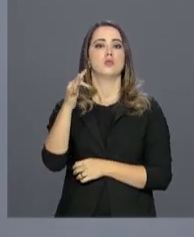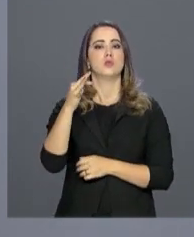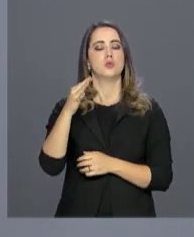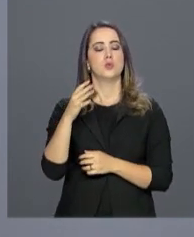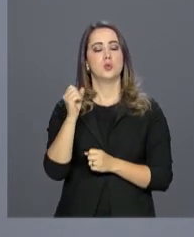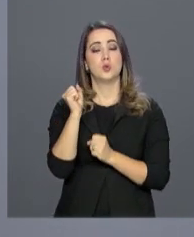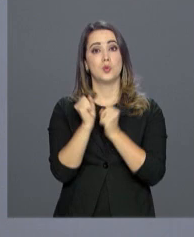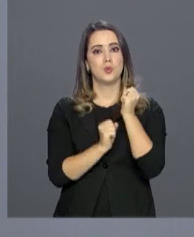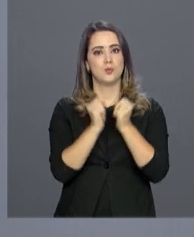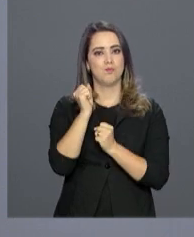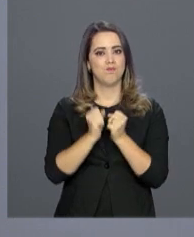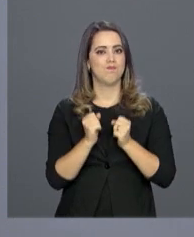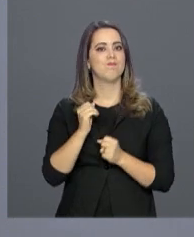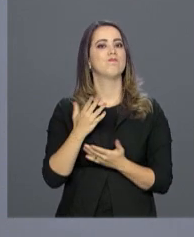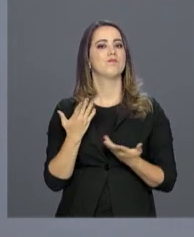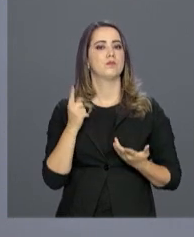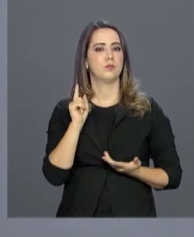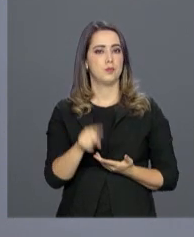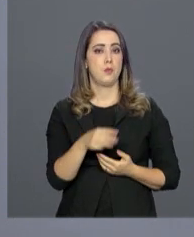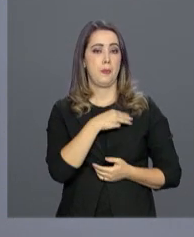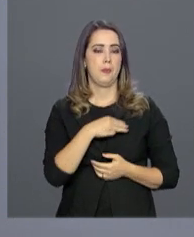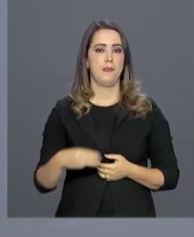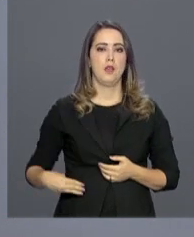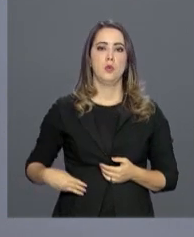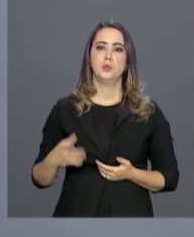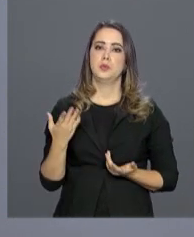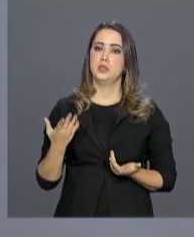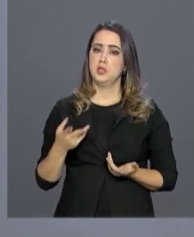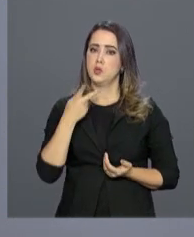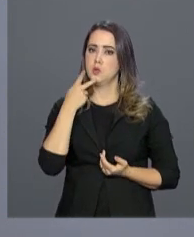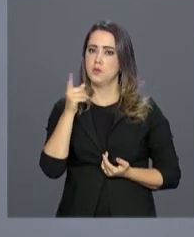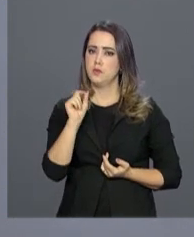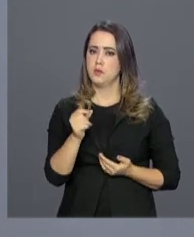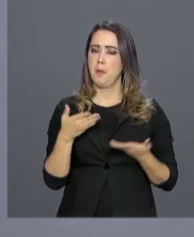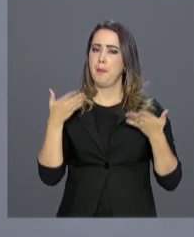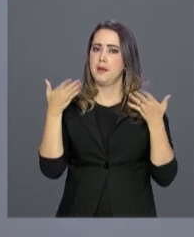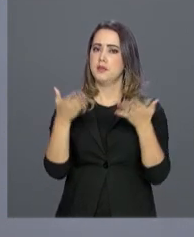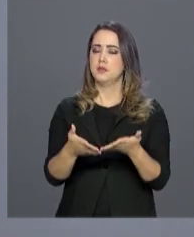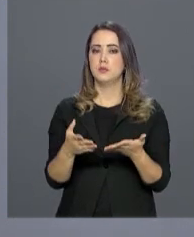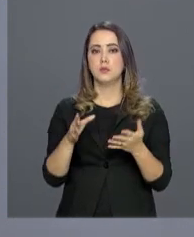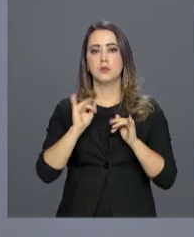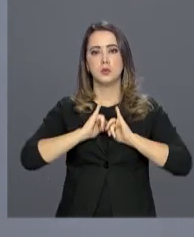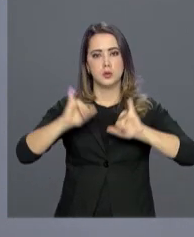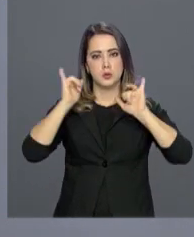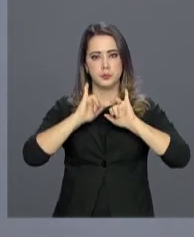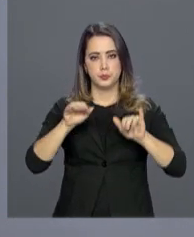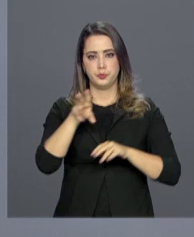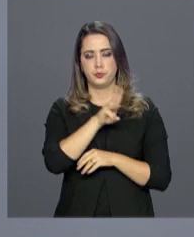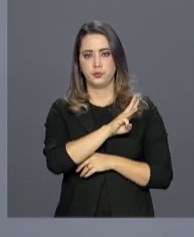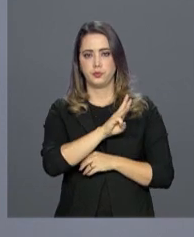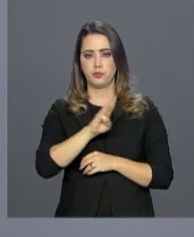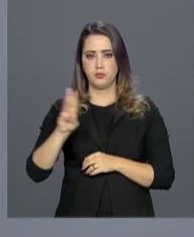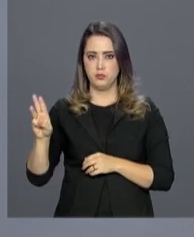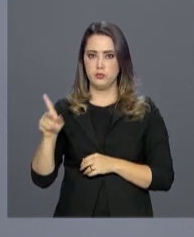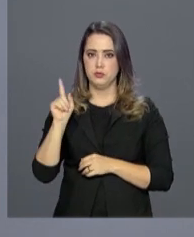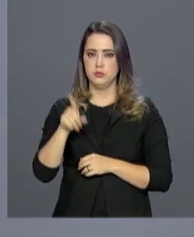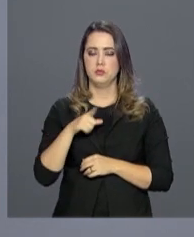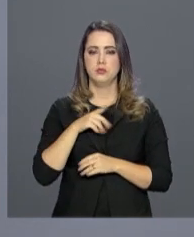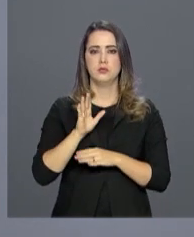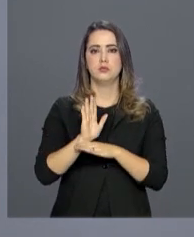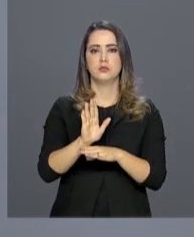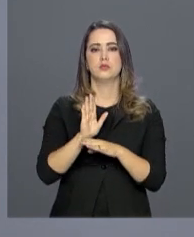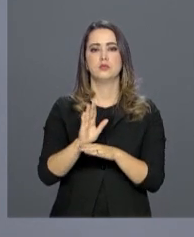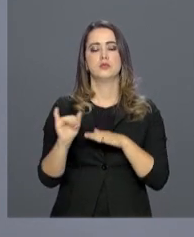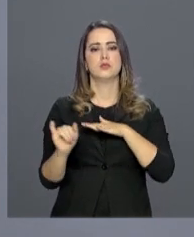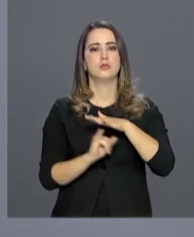produção industrial. O Ministro da Indústria, Comércio Exterior e Serviços, Marcos Jorge de Lima, participou do lançamento do portal,